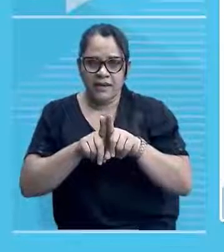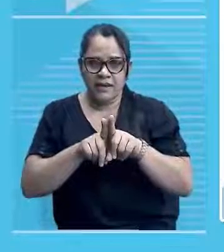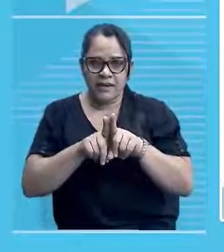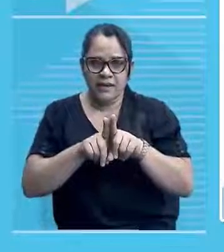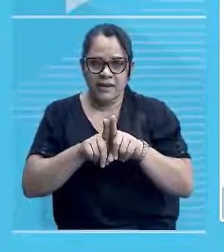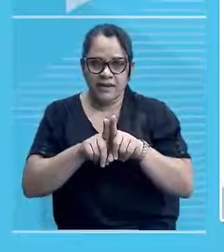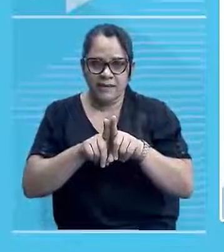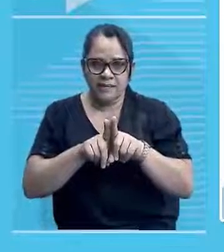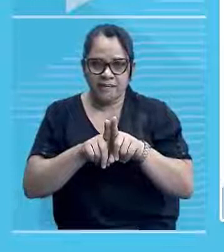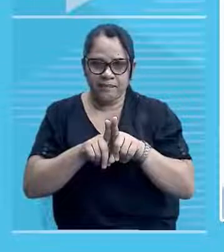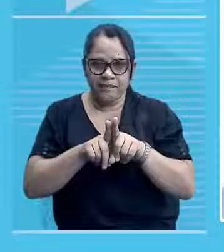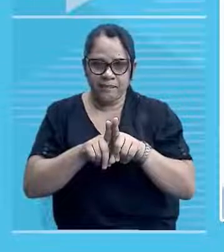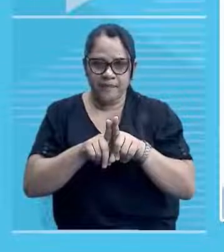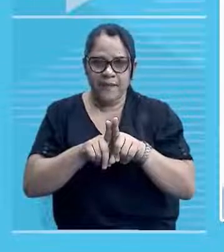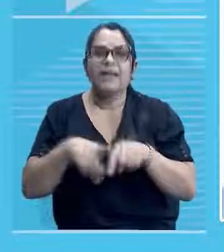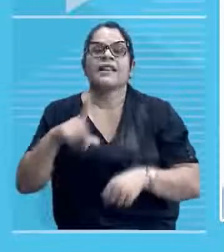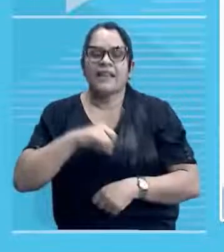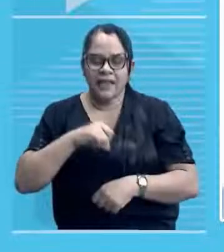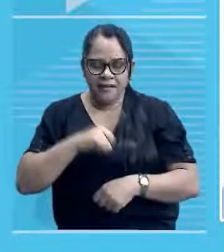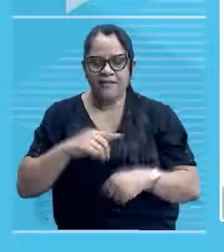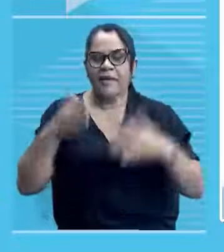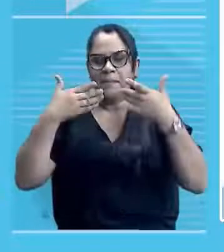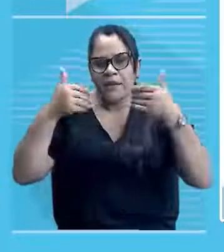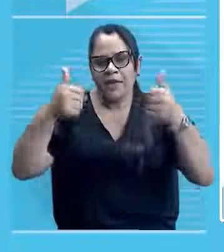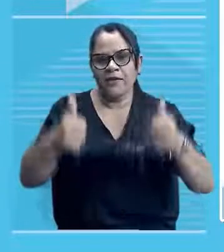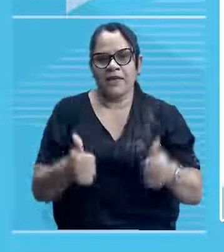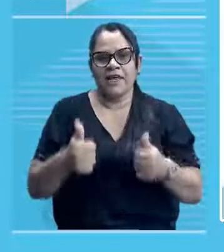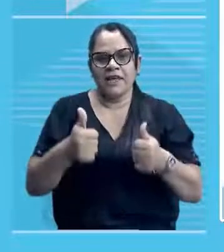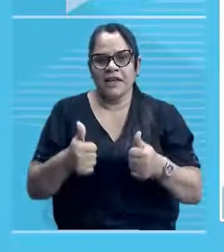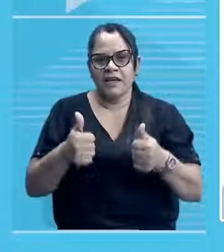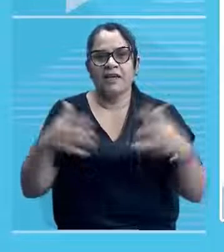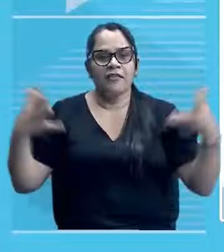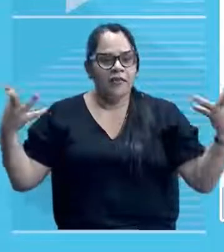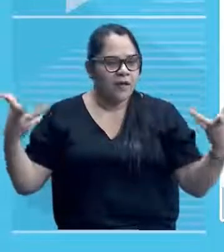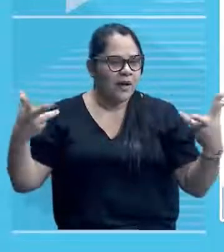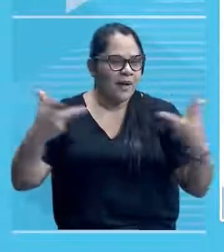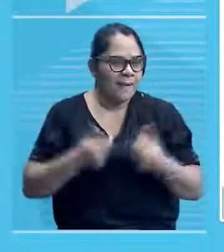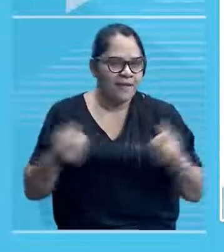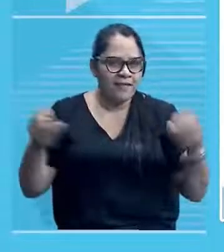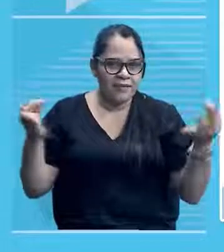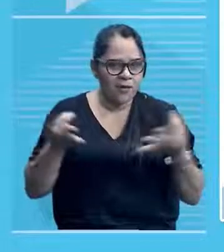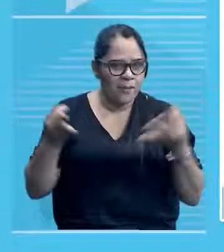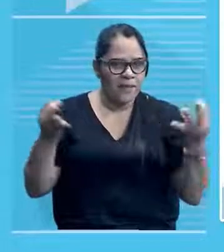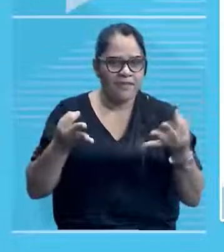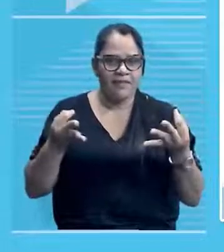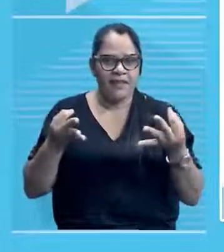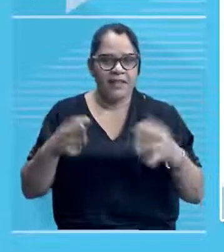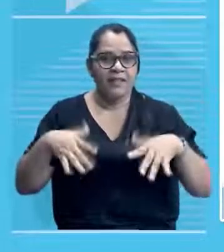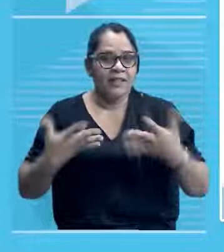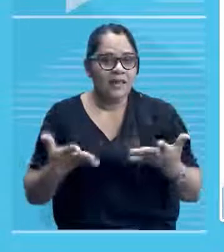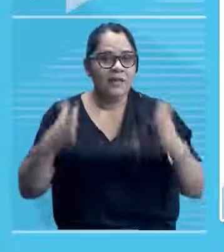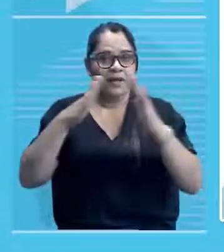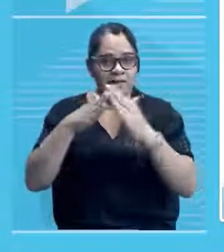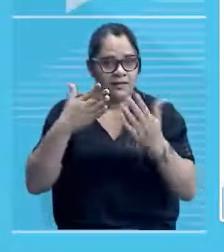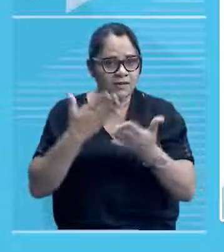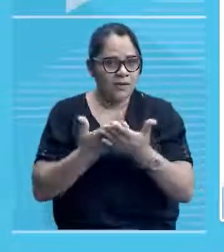melhorias, né? Ou seja, foram aperfeiçoadas. Então, essas escolas de